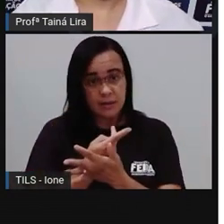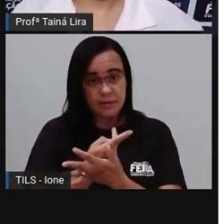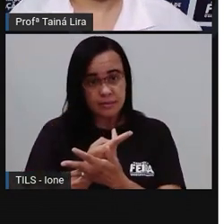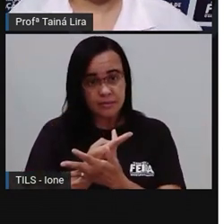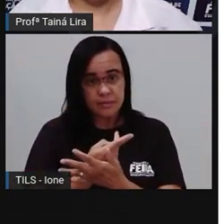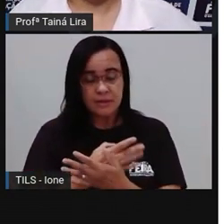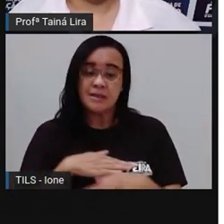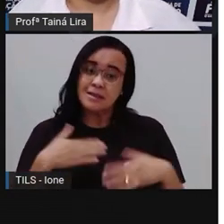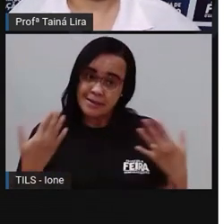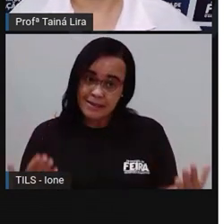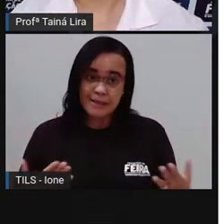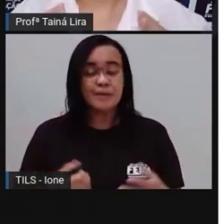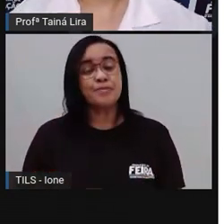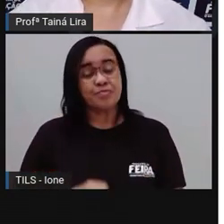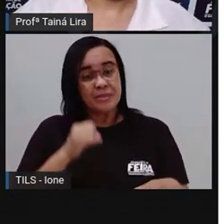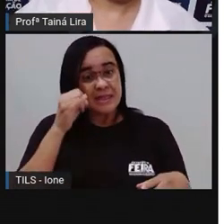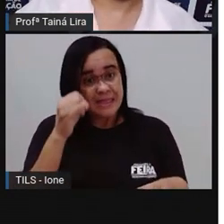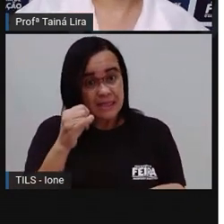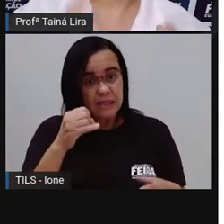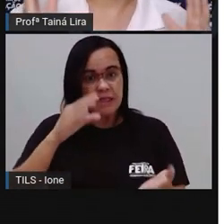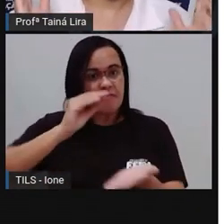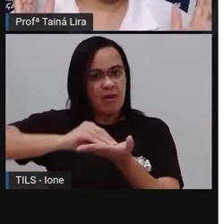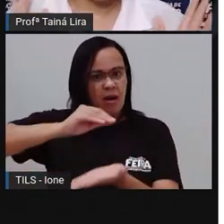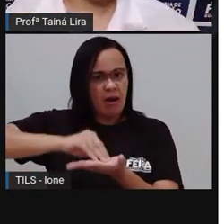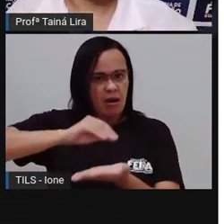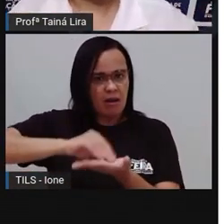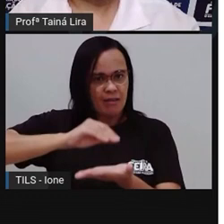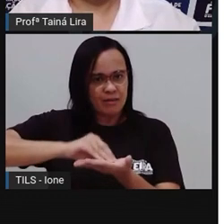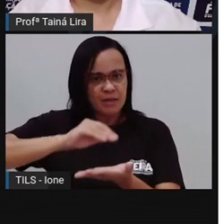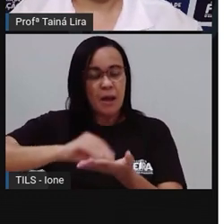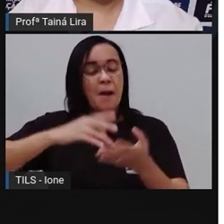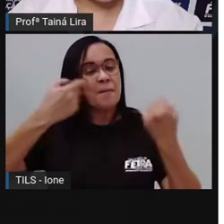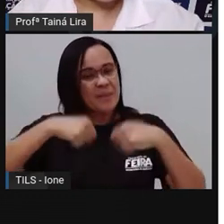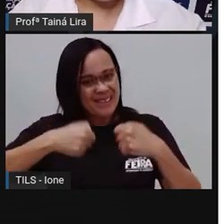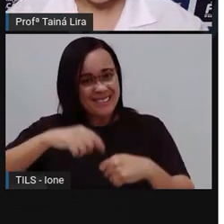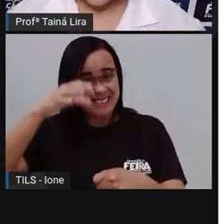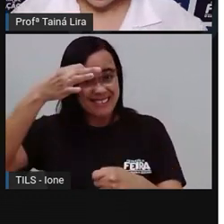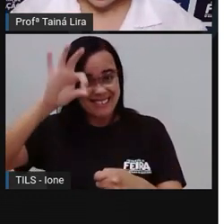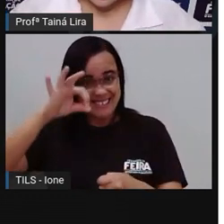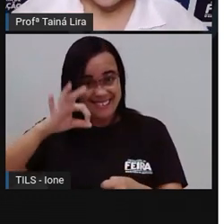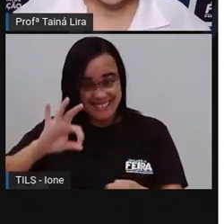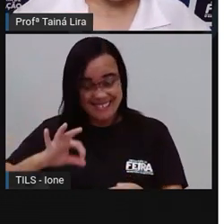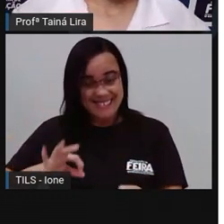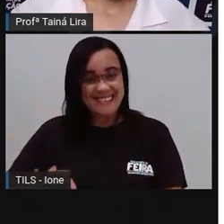se tiver mais alguma correção, não tem problema, a gente faz mais correção, tá certo?